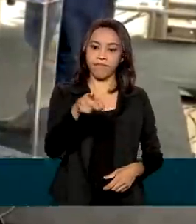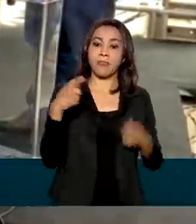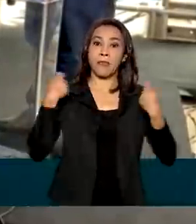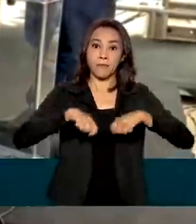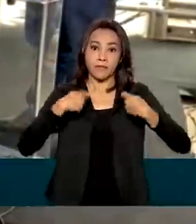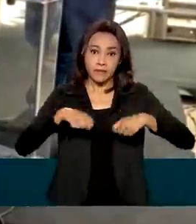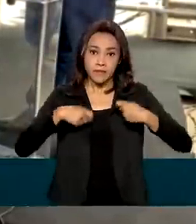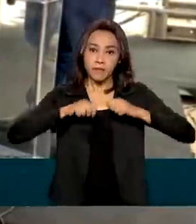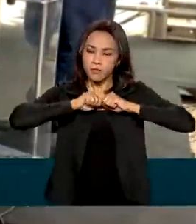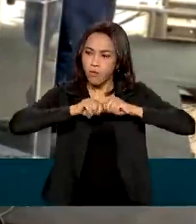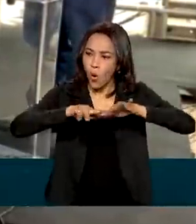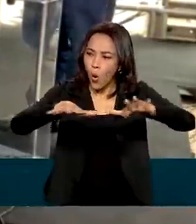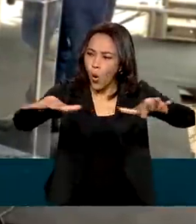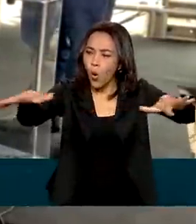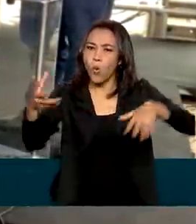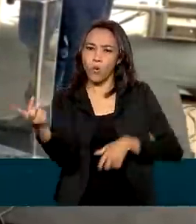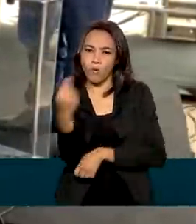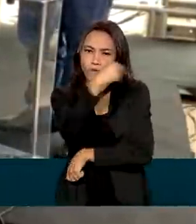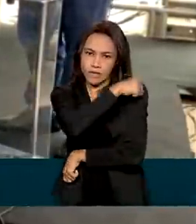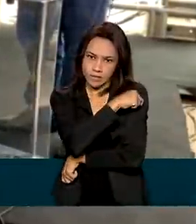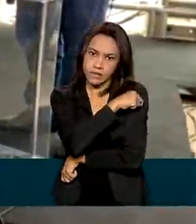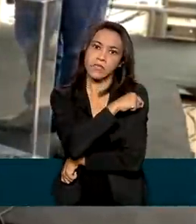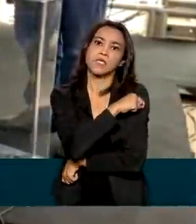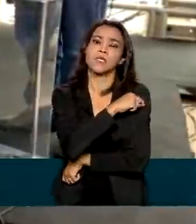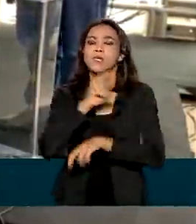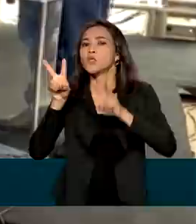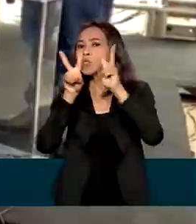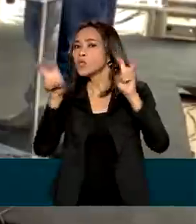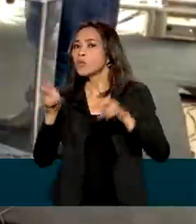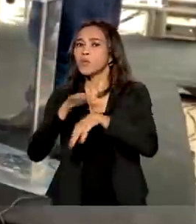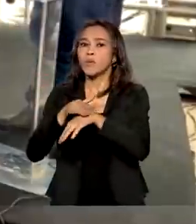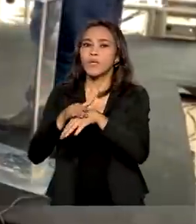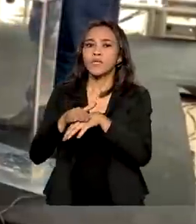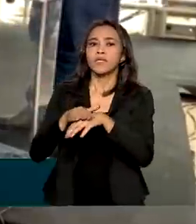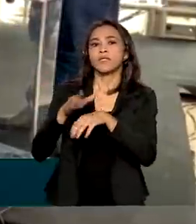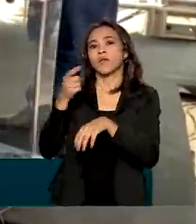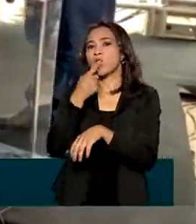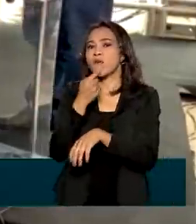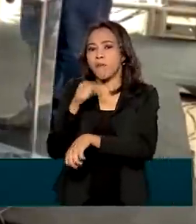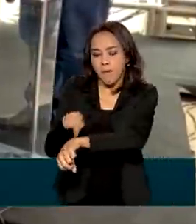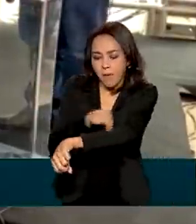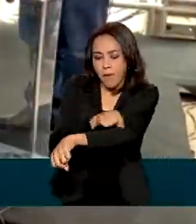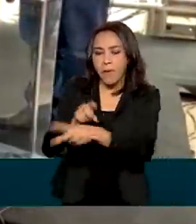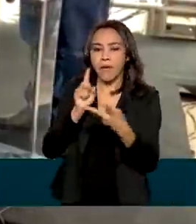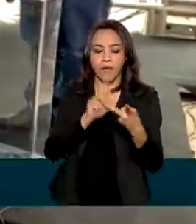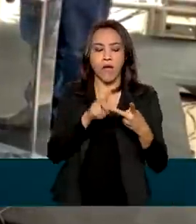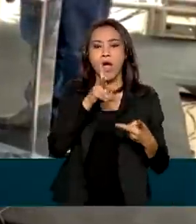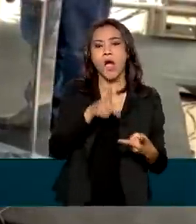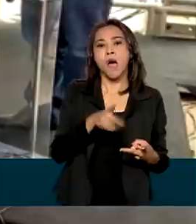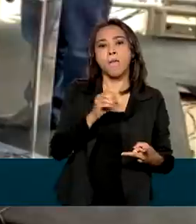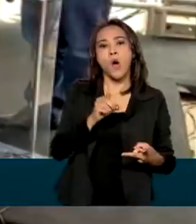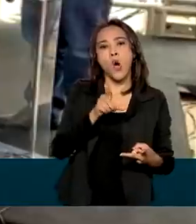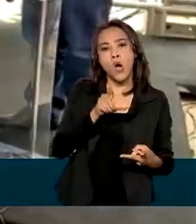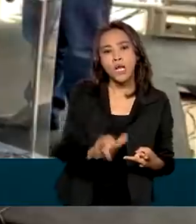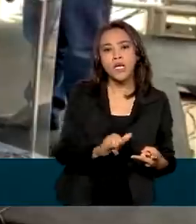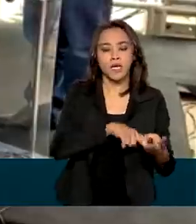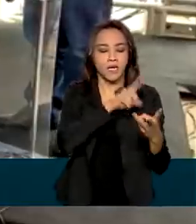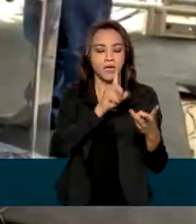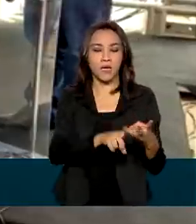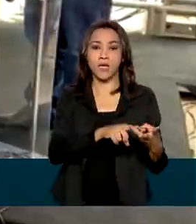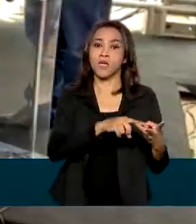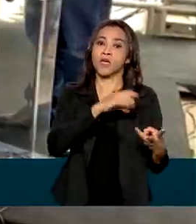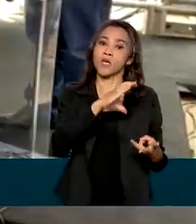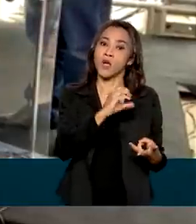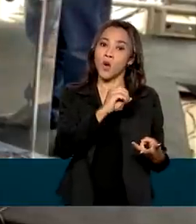vacinal em relação a doenças como sarampo, como poliomielite, coqueluche e